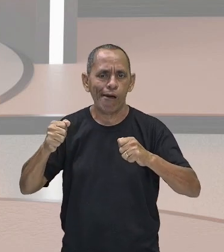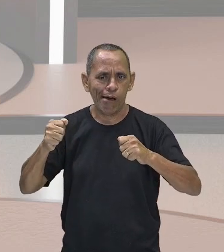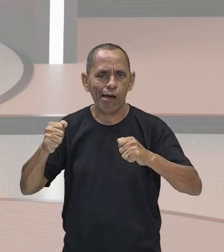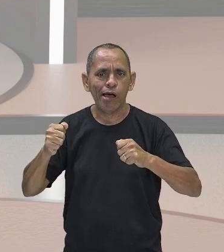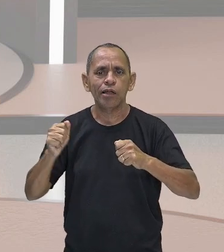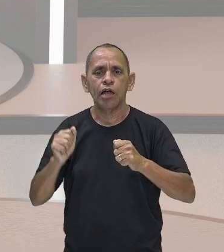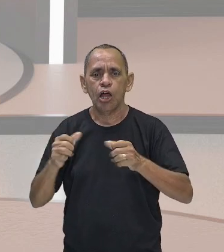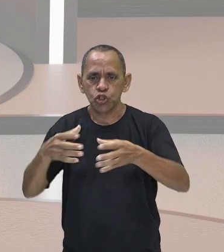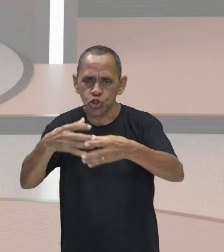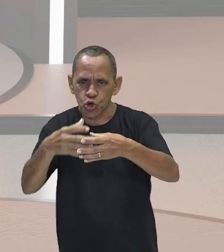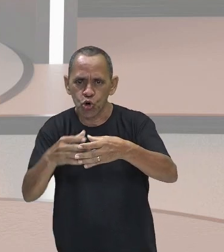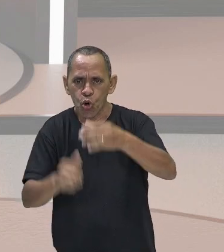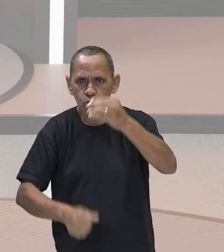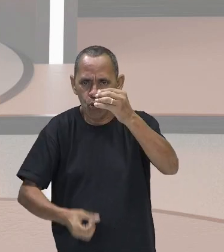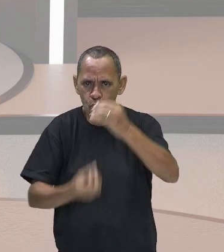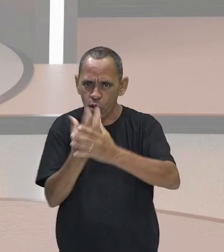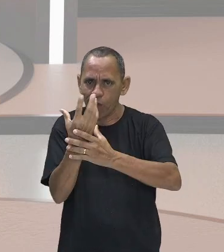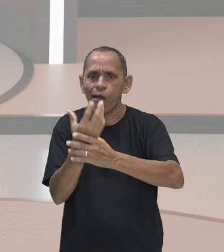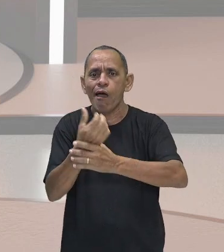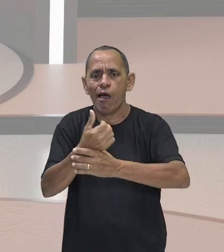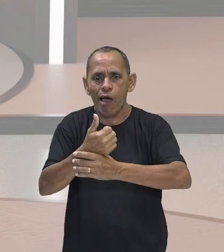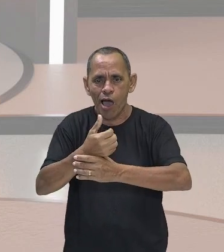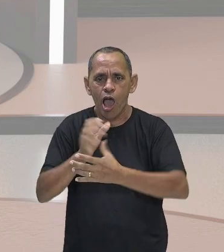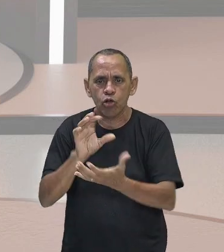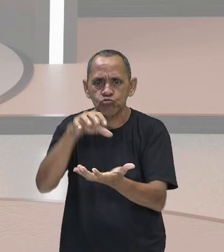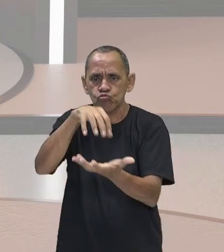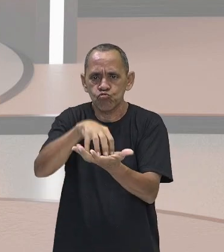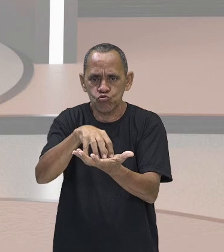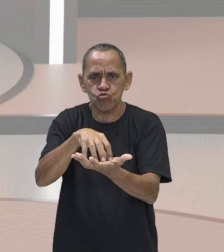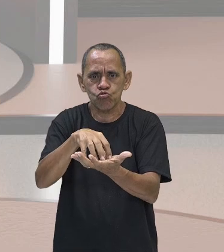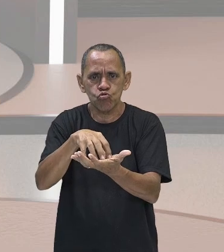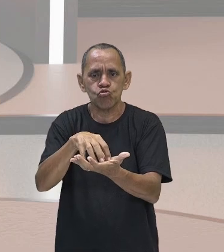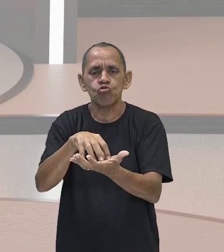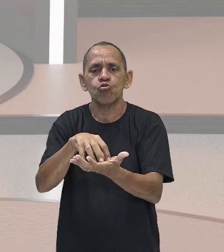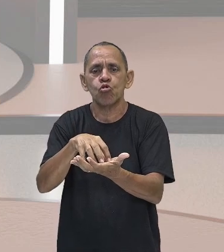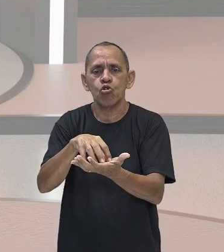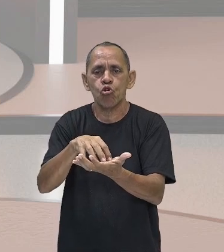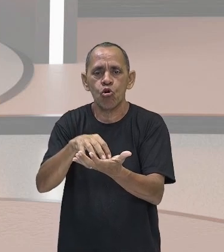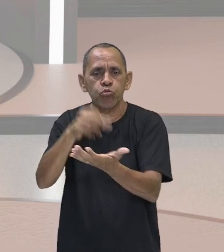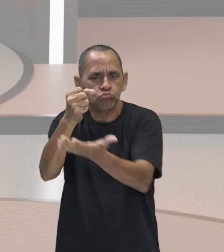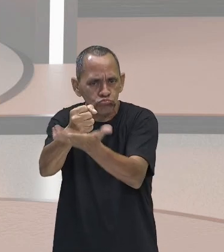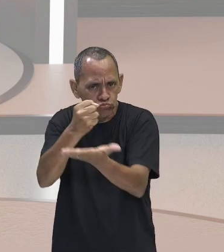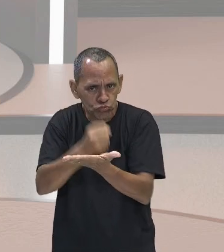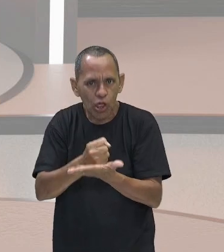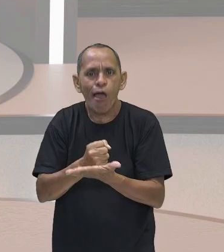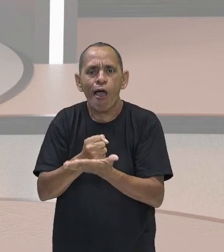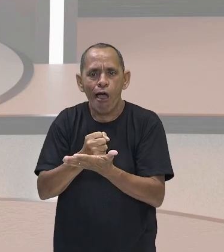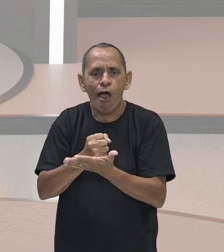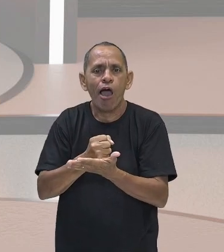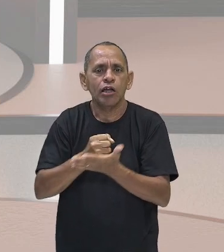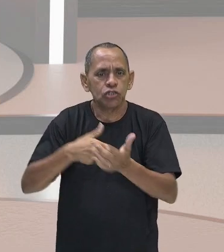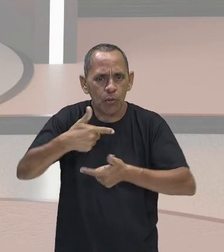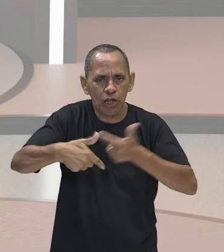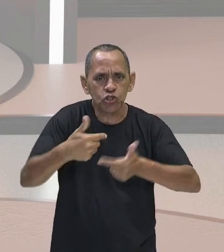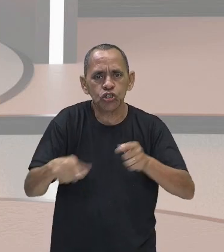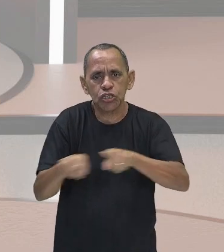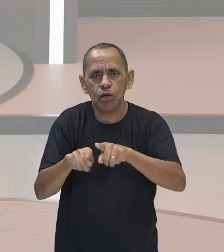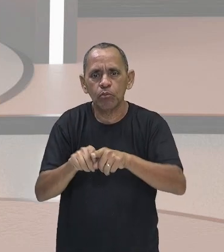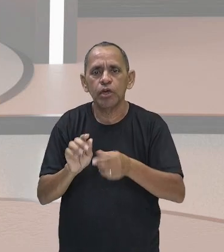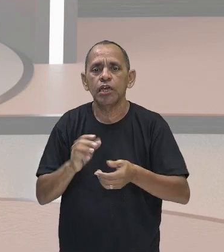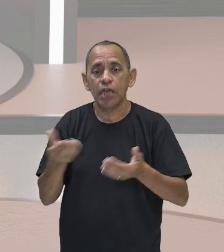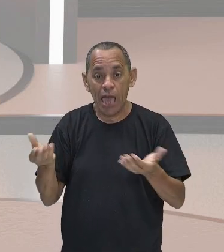primeira fabriqueta, vai contratando funcionários e ele deixa de ser um artesão e passa a ser dono de uma